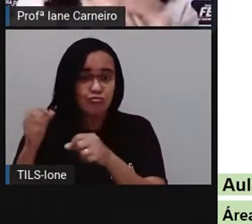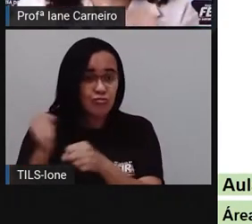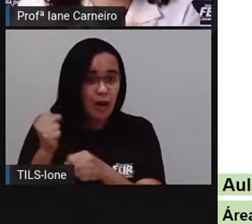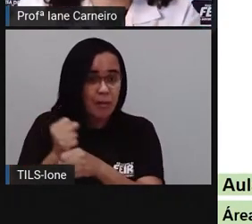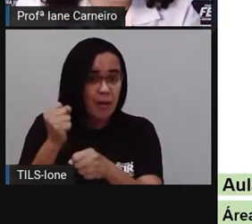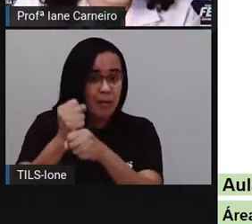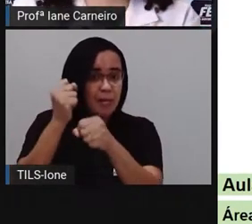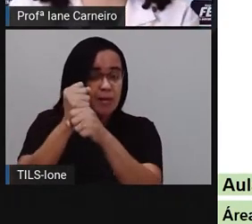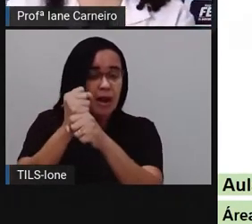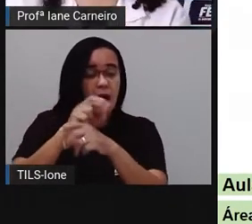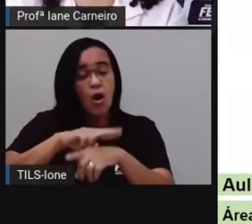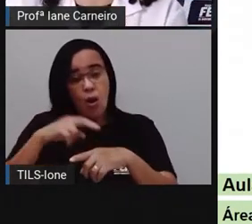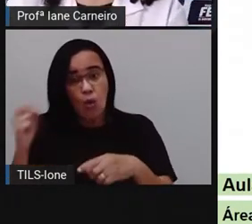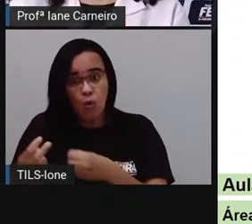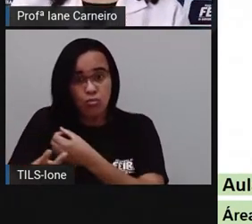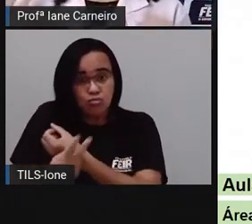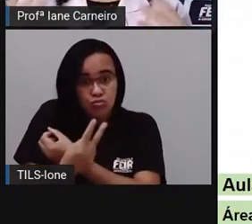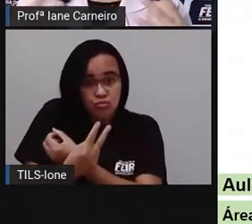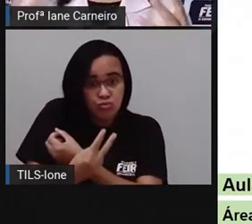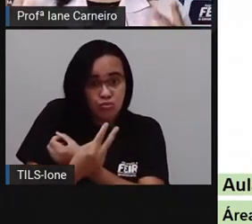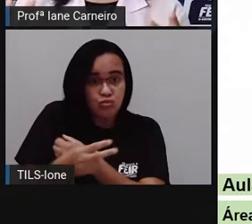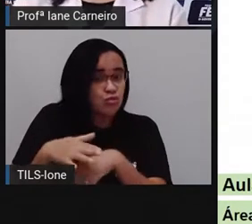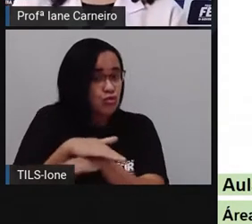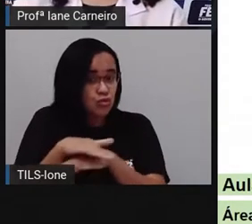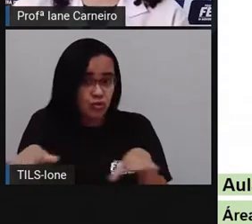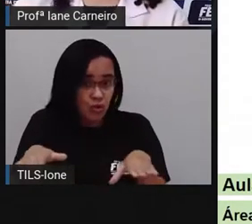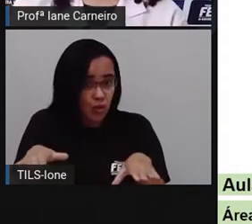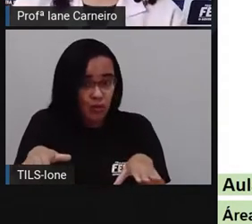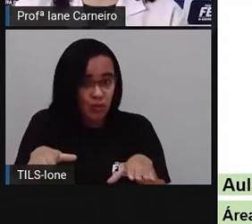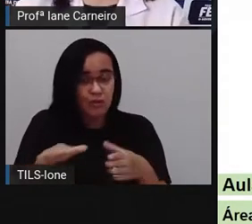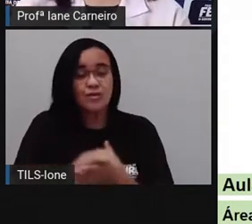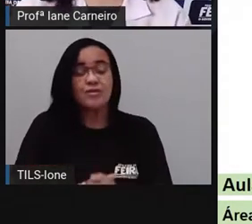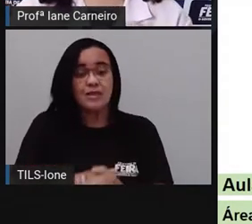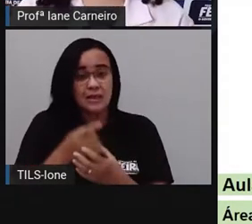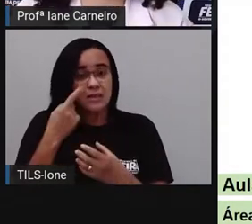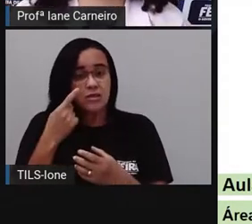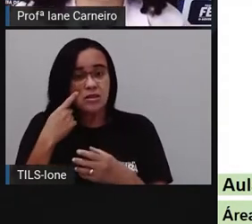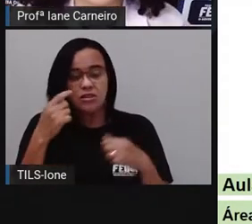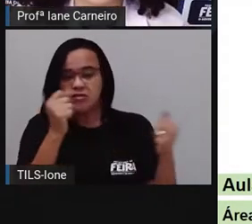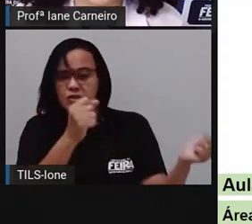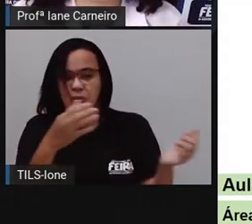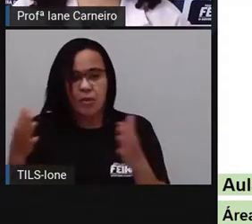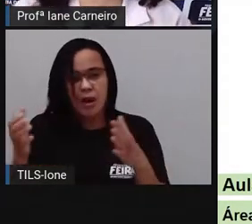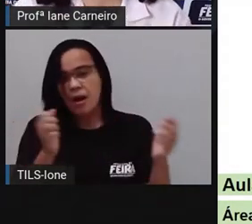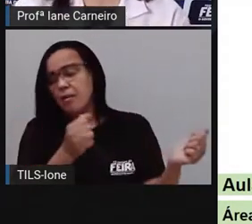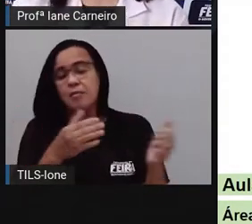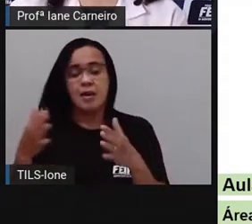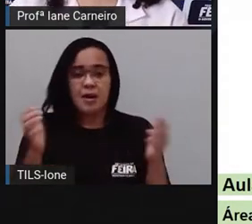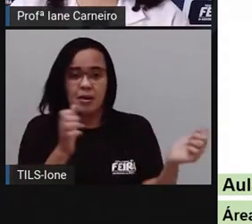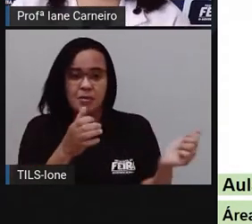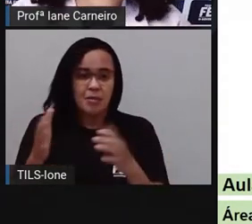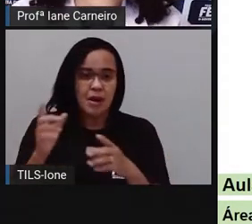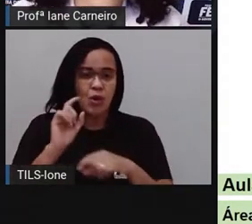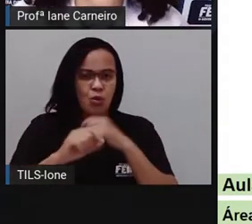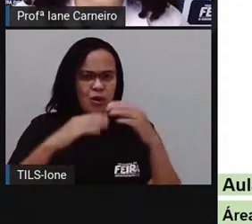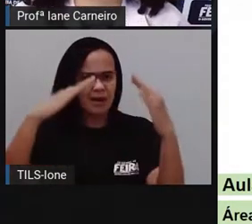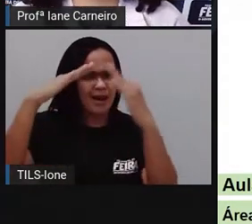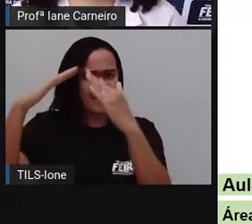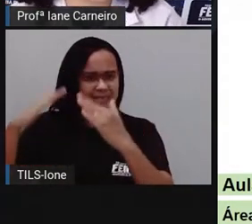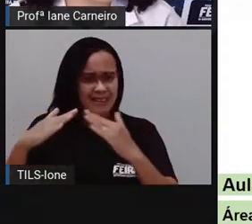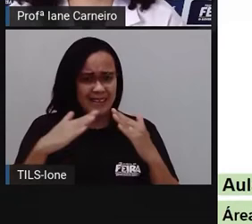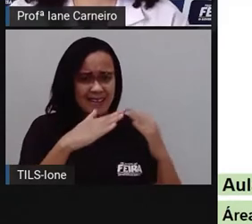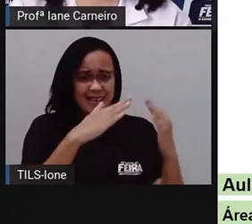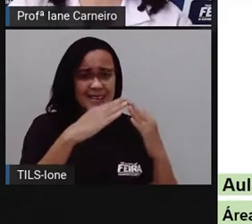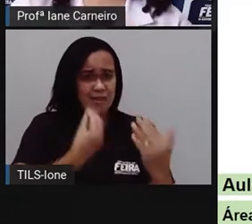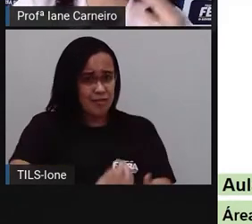morada, só se protegem, né? Então, a gente foi vendo no livro os diferentes tipos de habitat que os animais podem